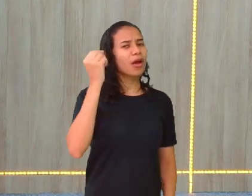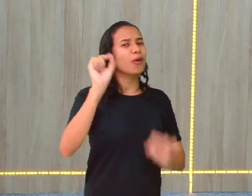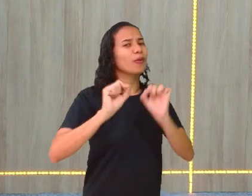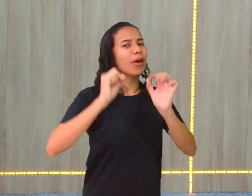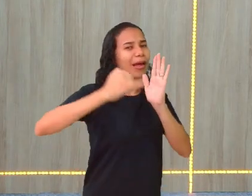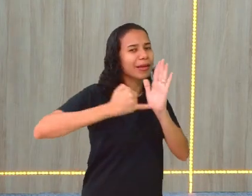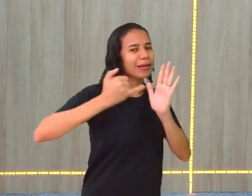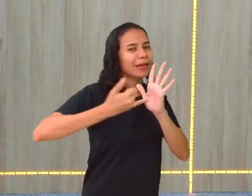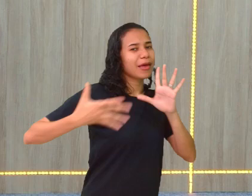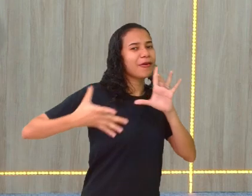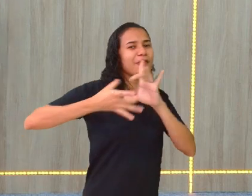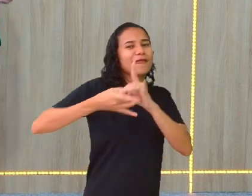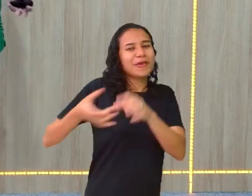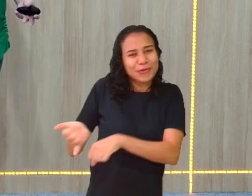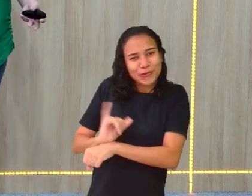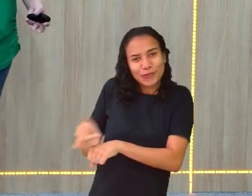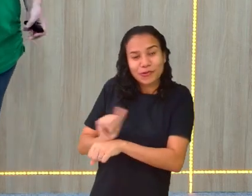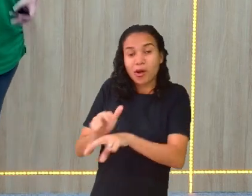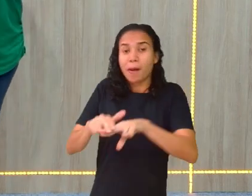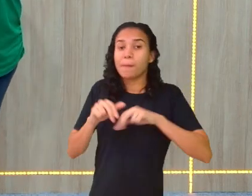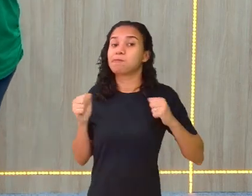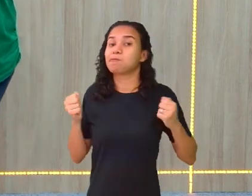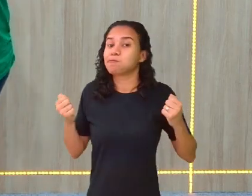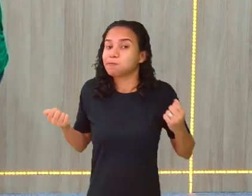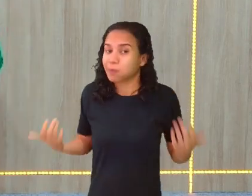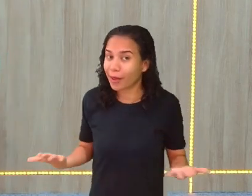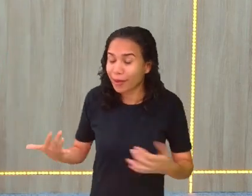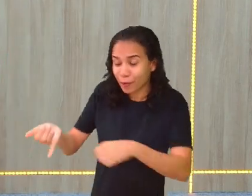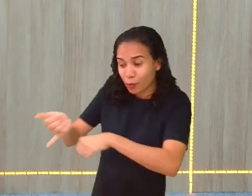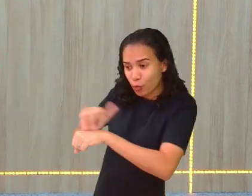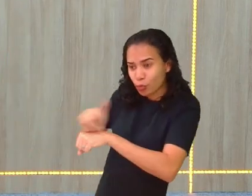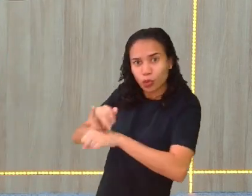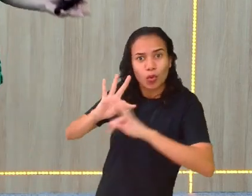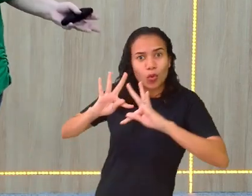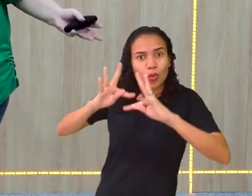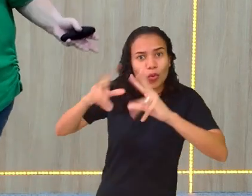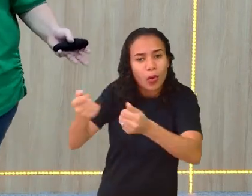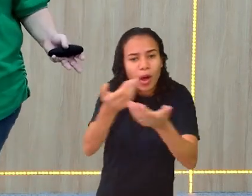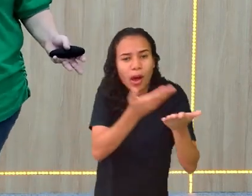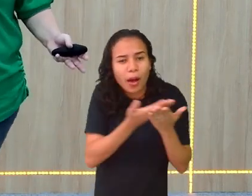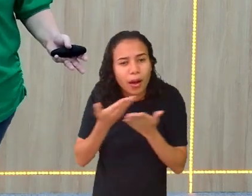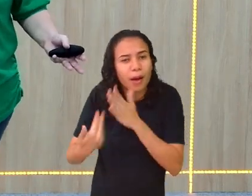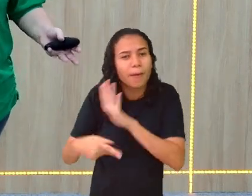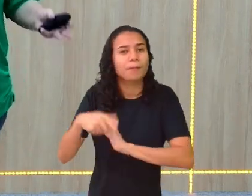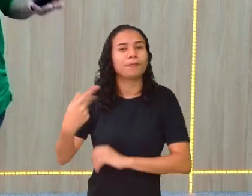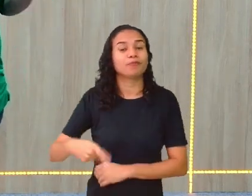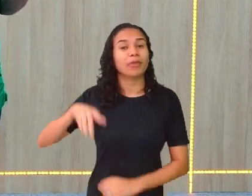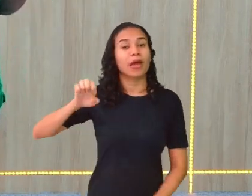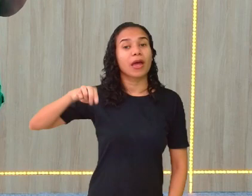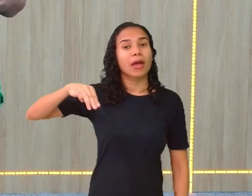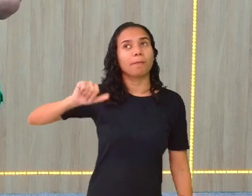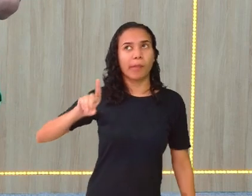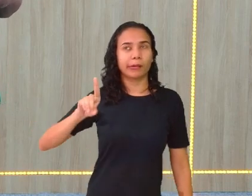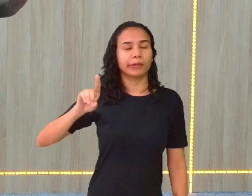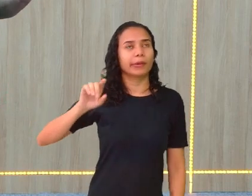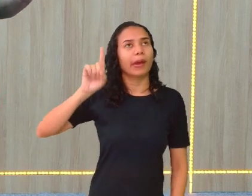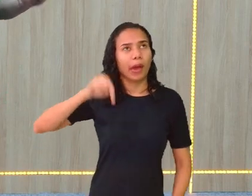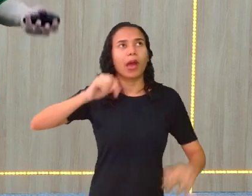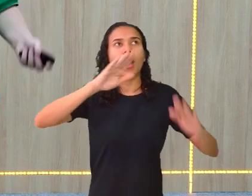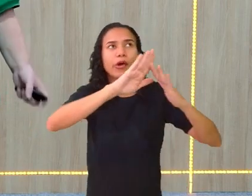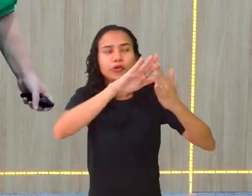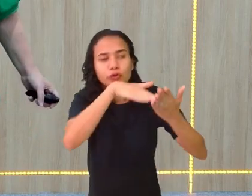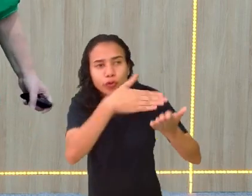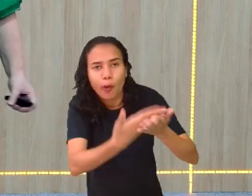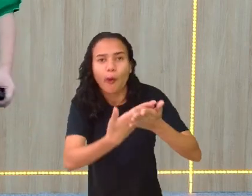inscrever no YouTube, por quê? No YouTube você tem todas as aulas do EMAD, a escola